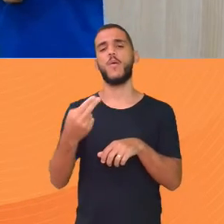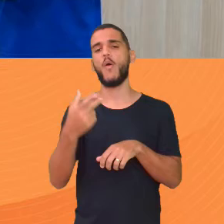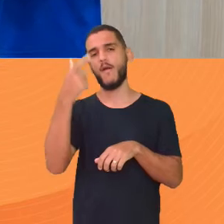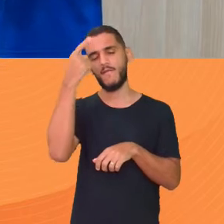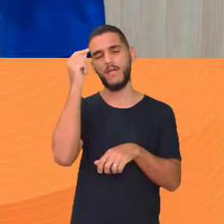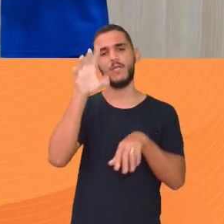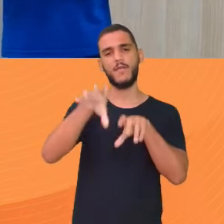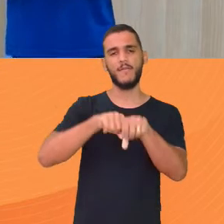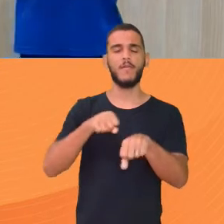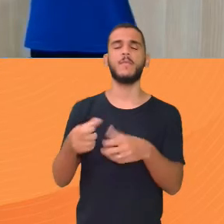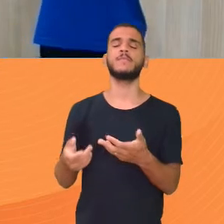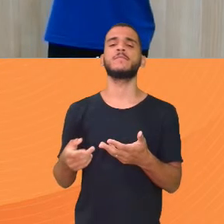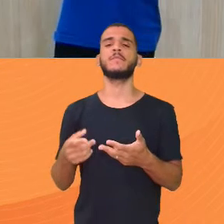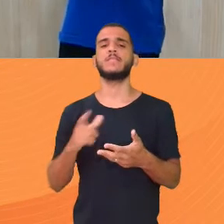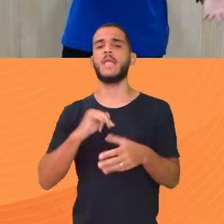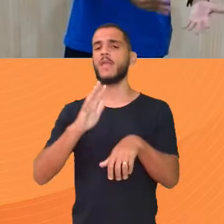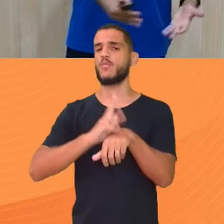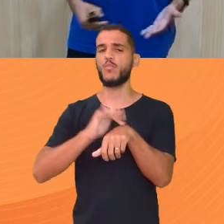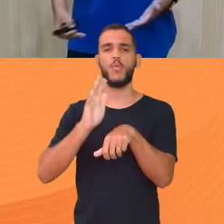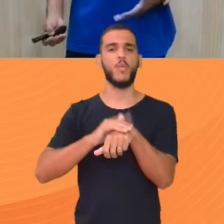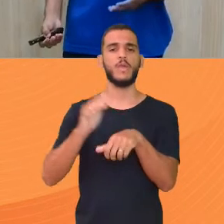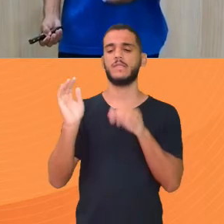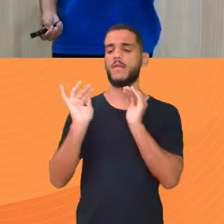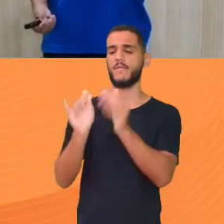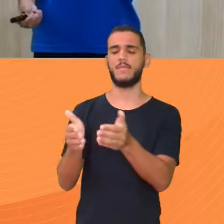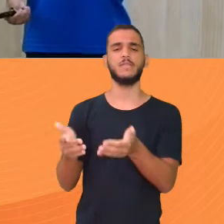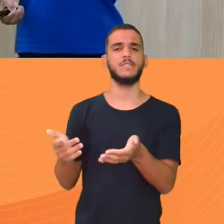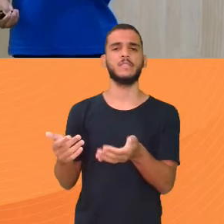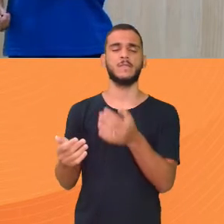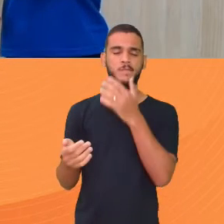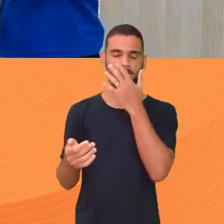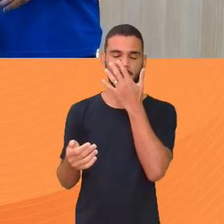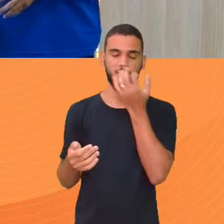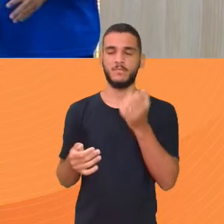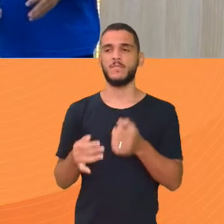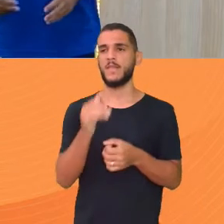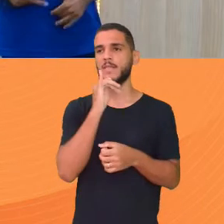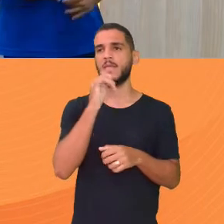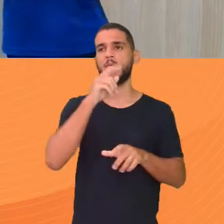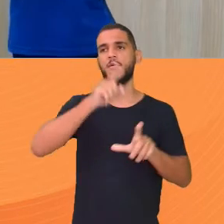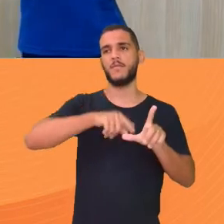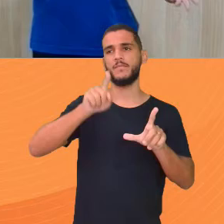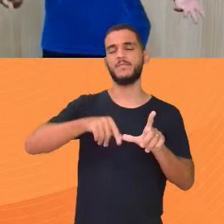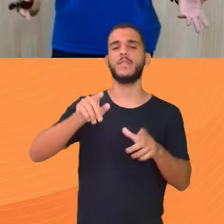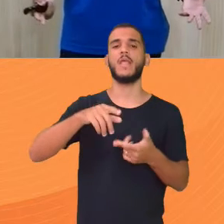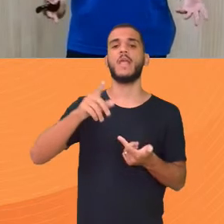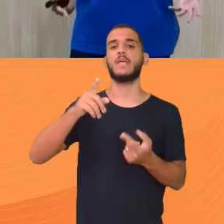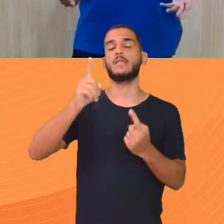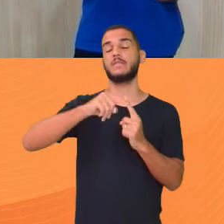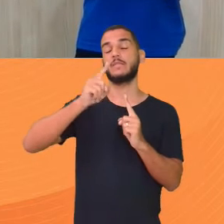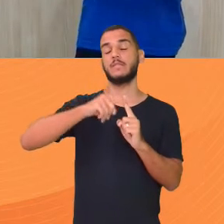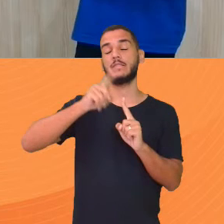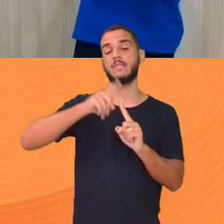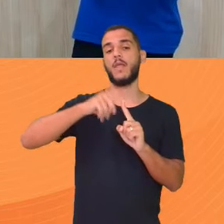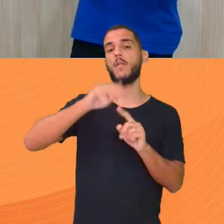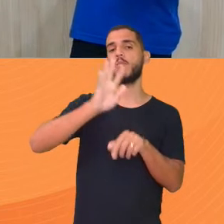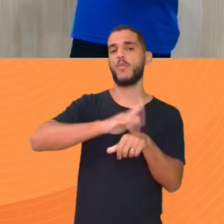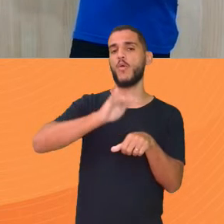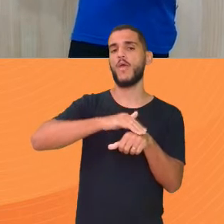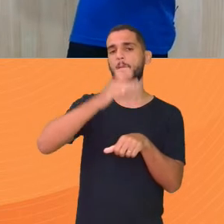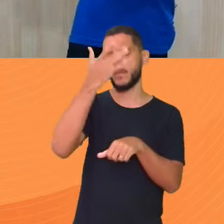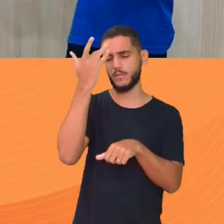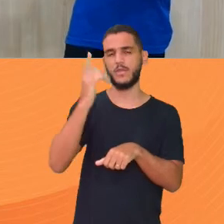Se ele tem alguma doença específica Por exemplo Coloco agora na estatística Os tipos de doença que a pessoa tem Para poder fazer